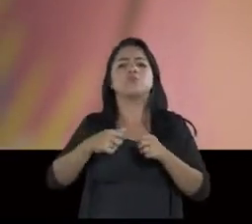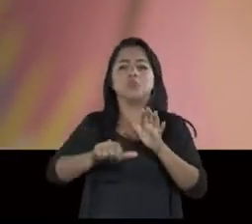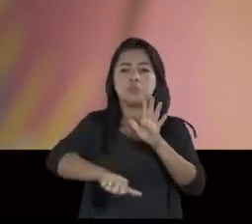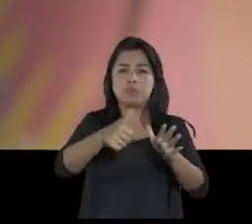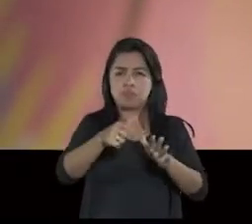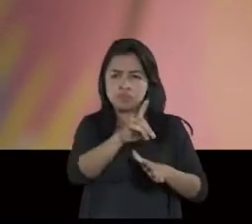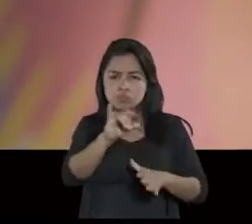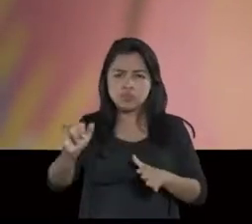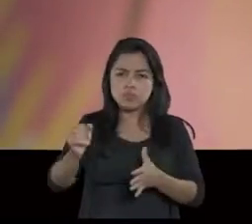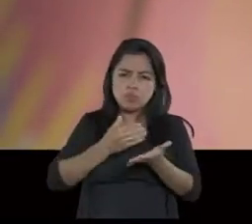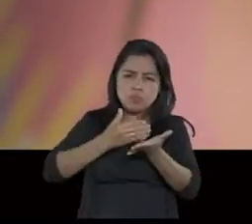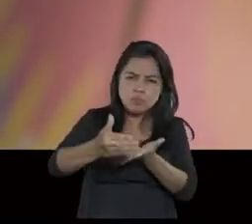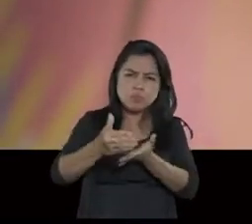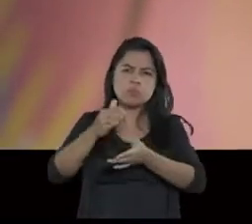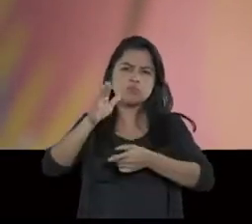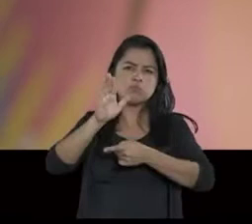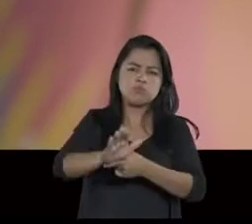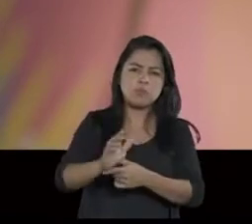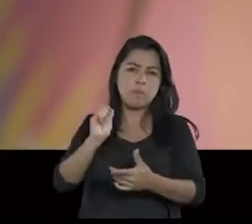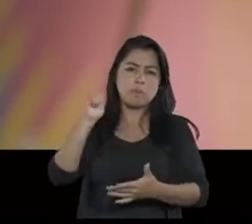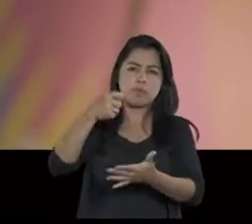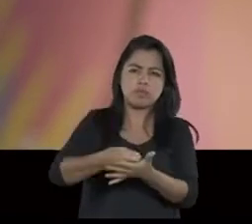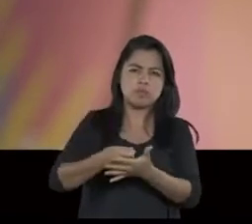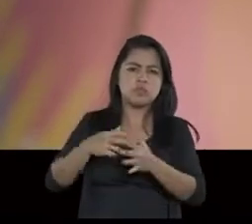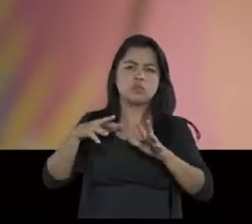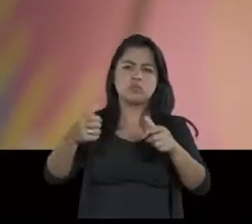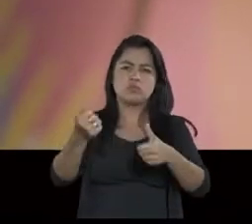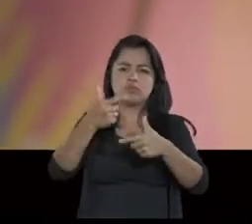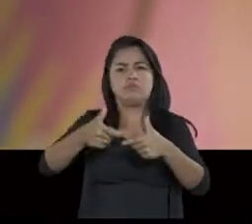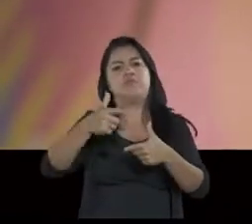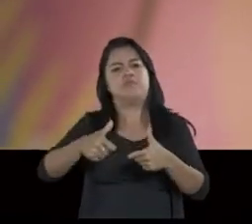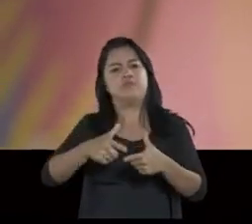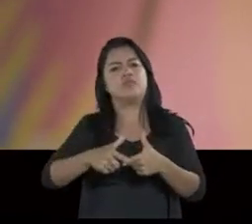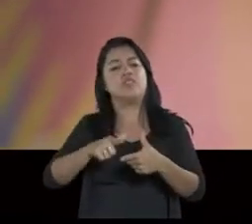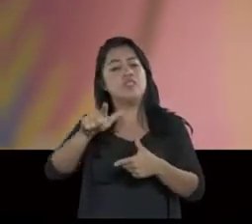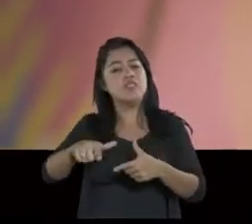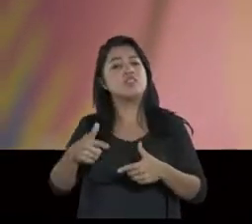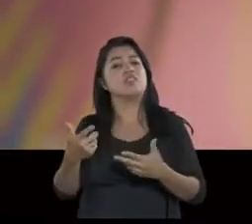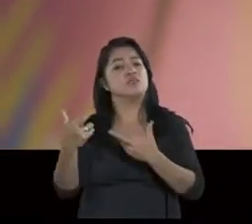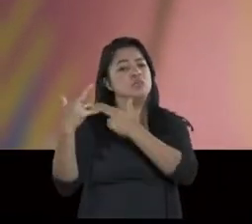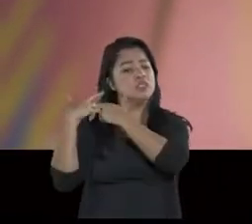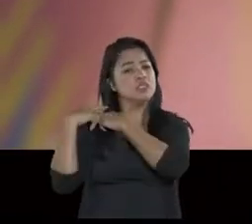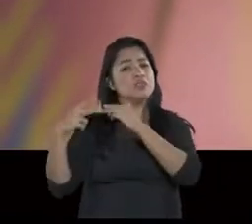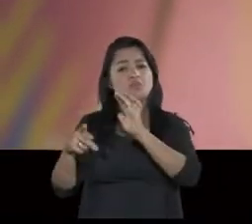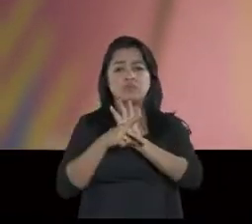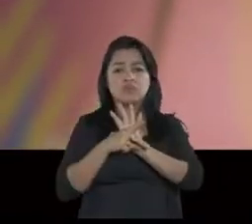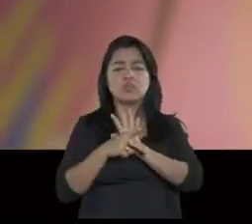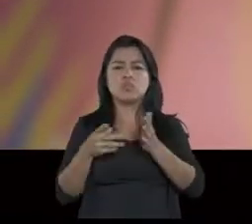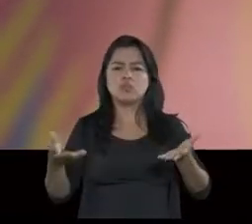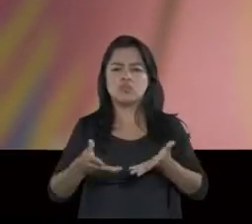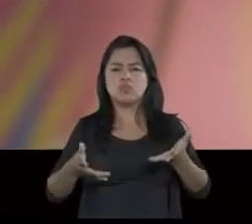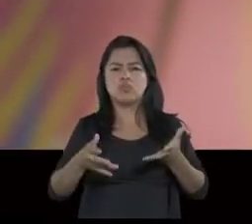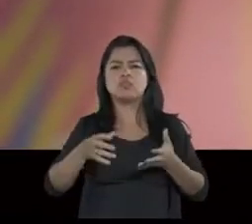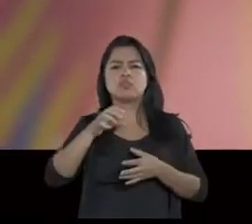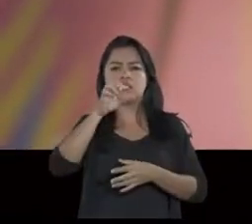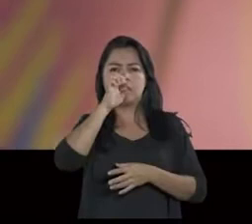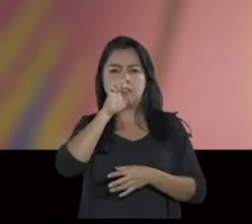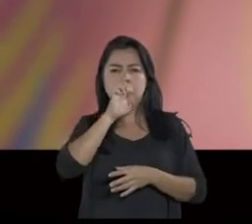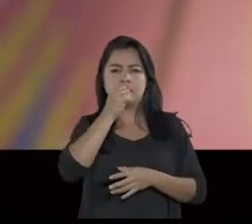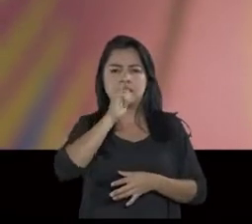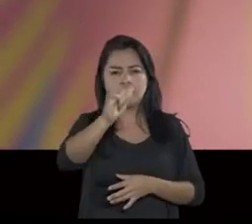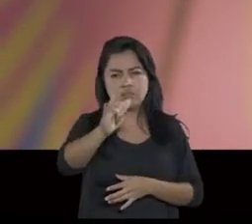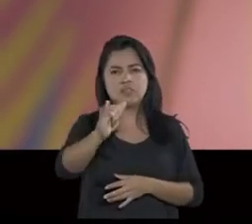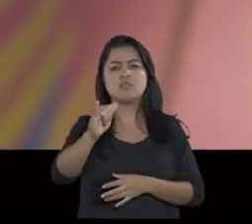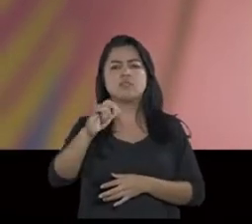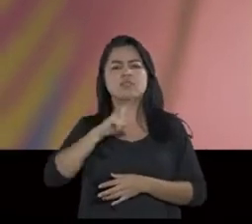primeiro dia, indenizando todos os prejuízos que causou a você e a nós todos. Era o mínimo a ser feito. Hoje, a Eletronorte vem cumprindo